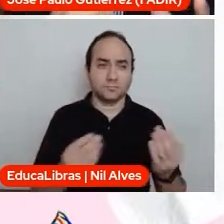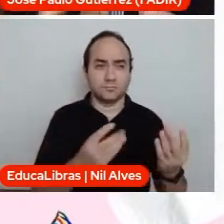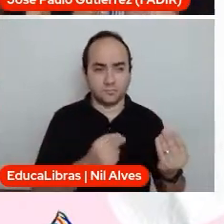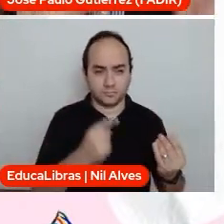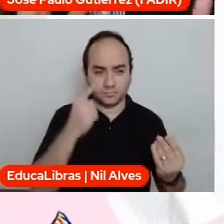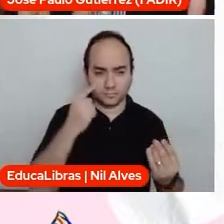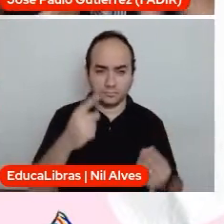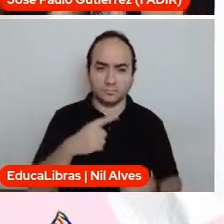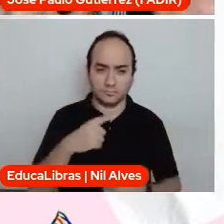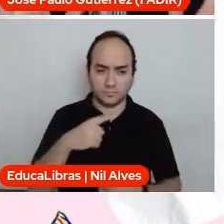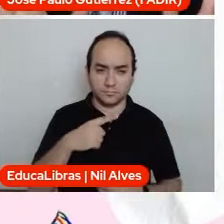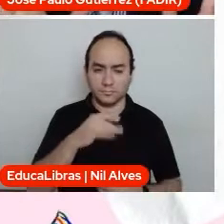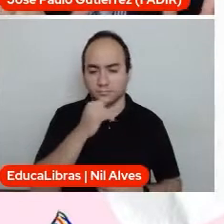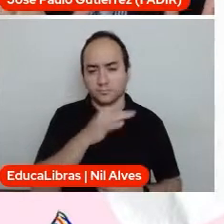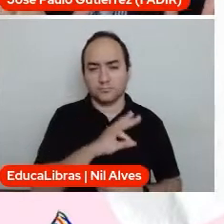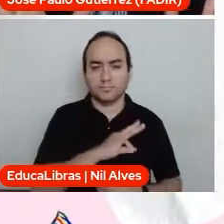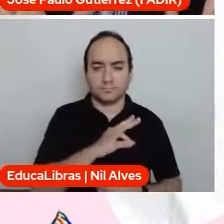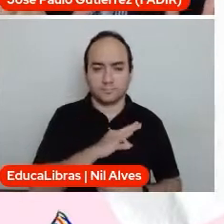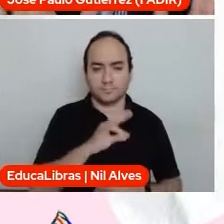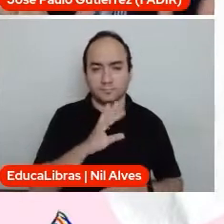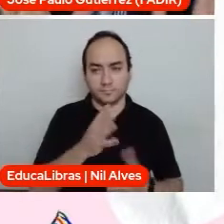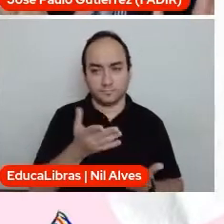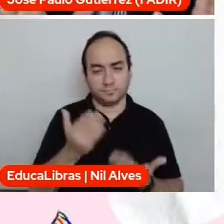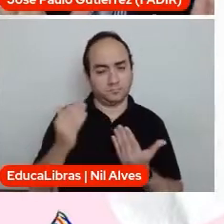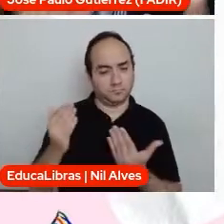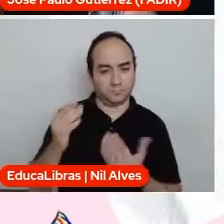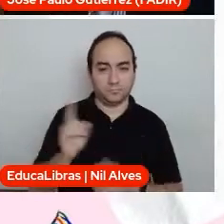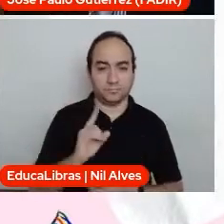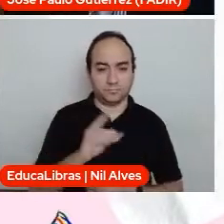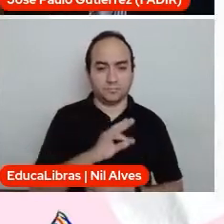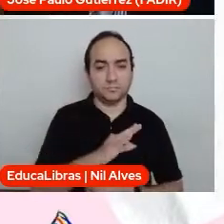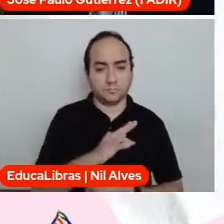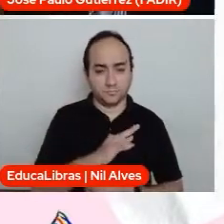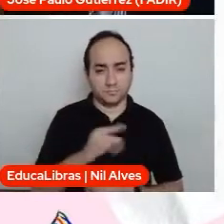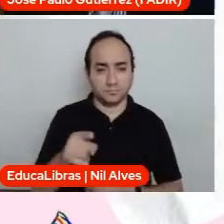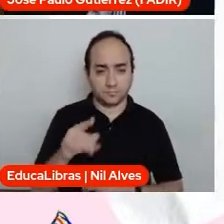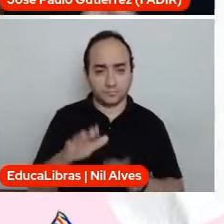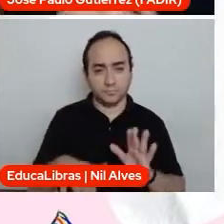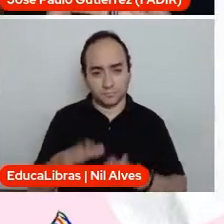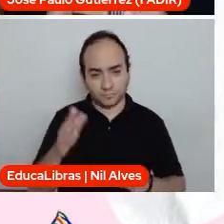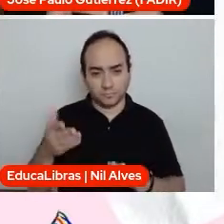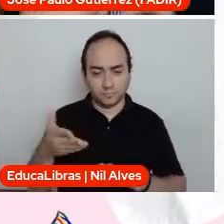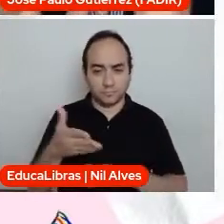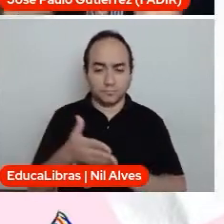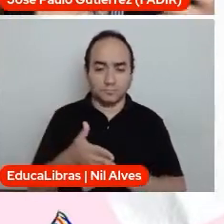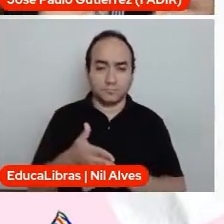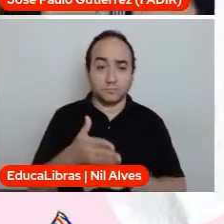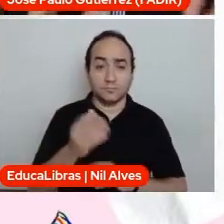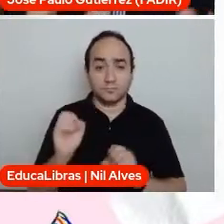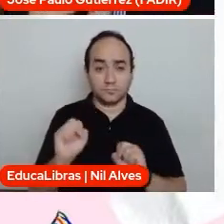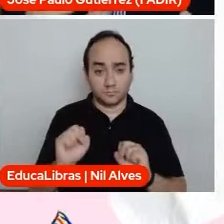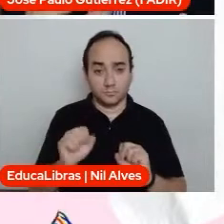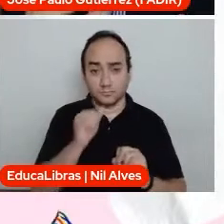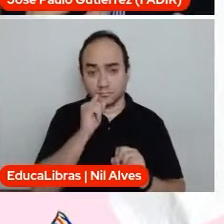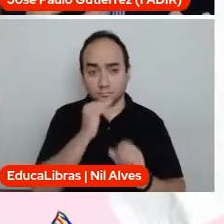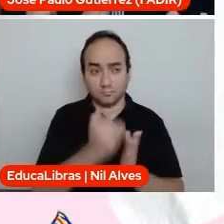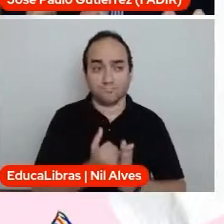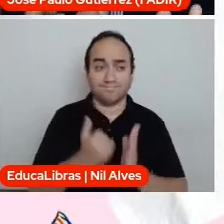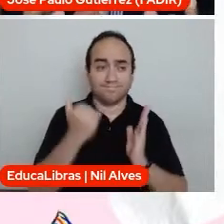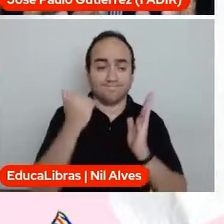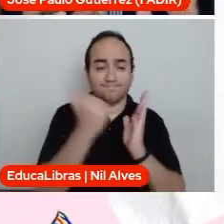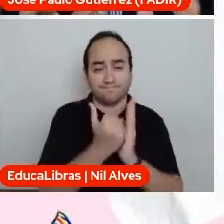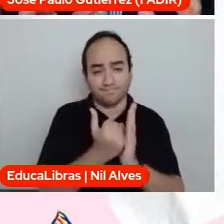que a polícia, sem querer condenar jamais a ação e a atividade da polícia, mas às vezes há um certo exagero,